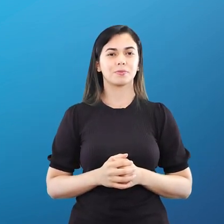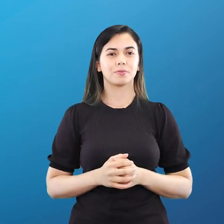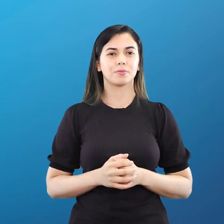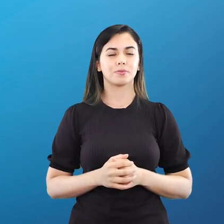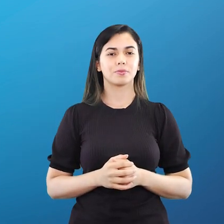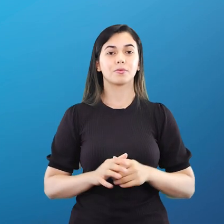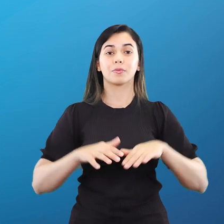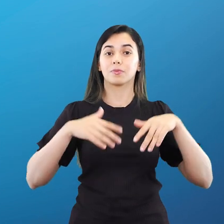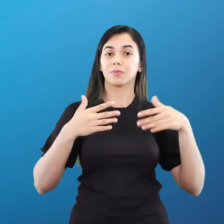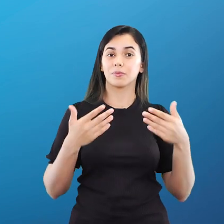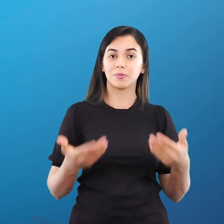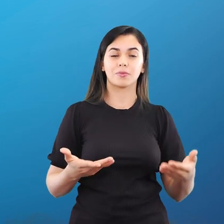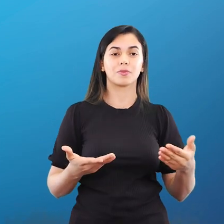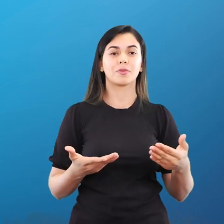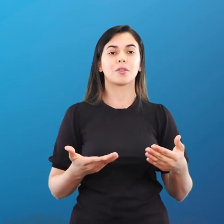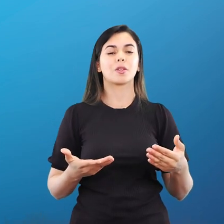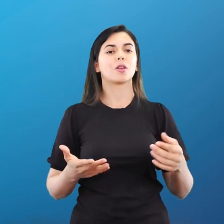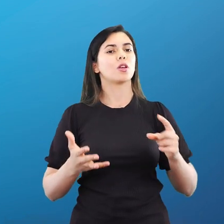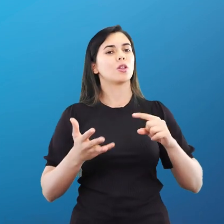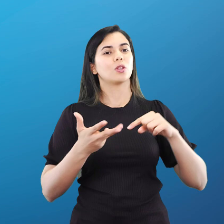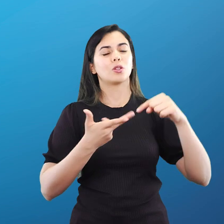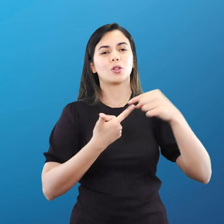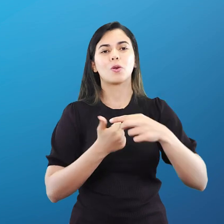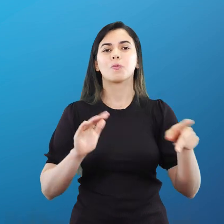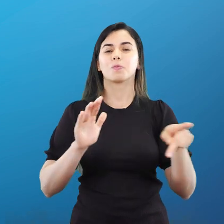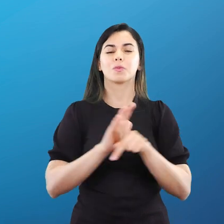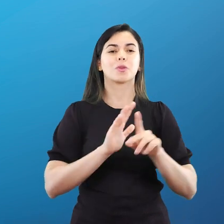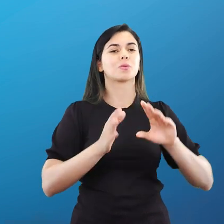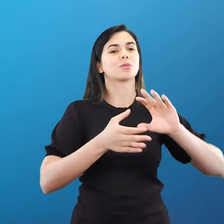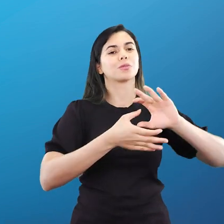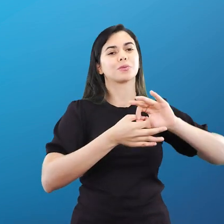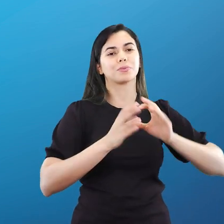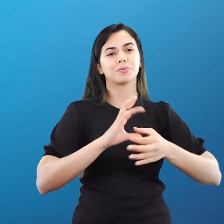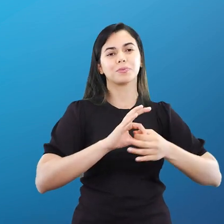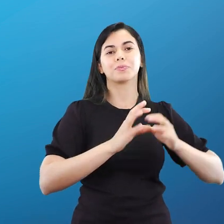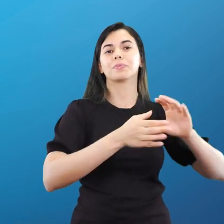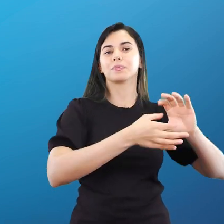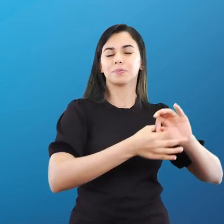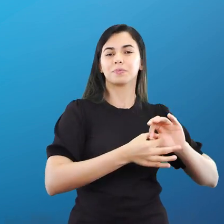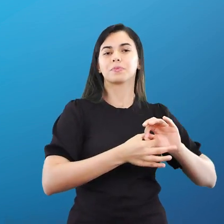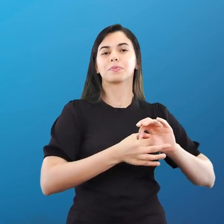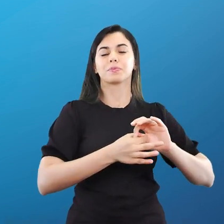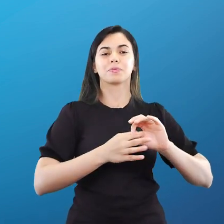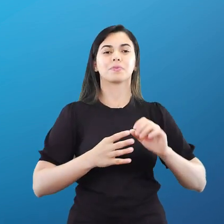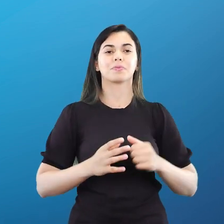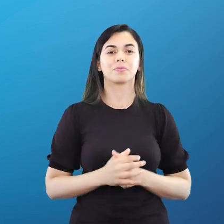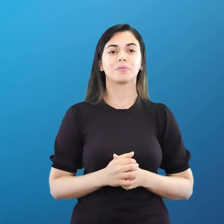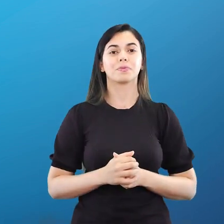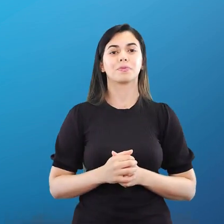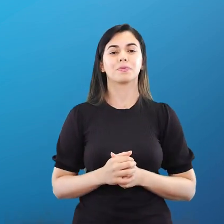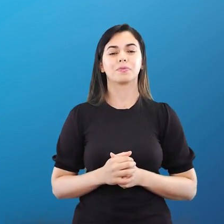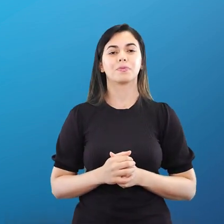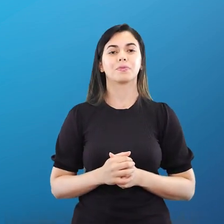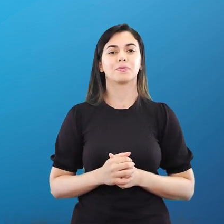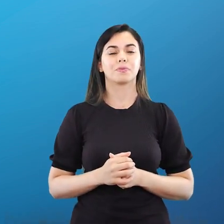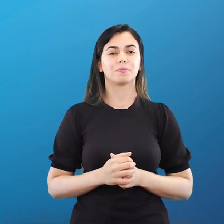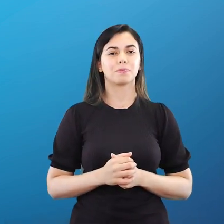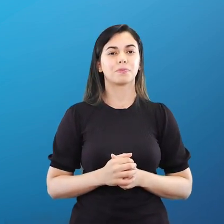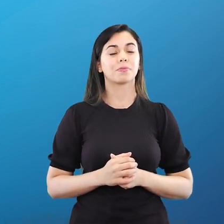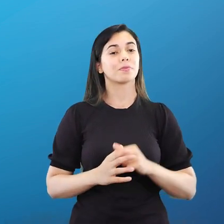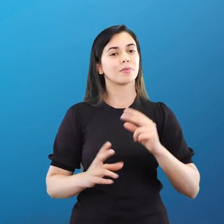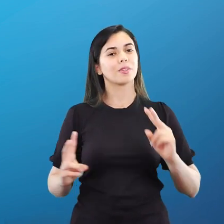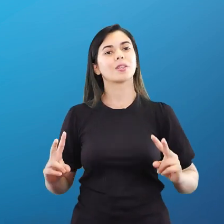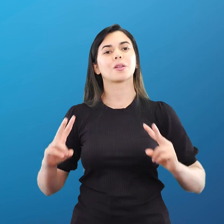Então, pessoal, essas foram as modalidades que teremos nos Jogos Olímpicos, edição 2024